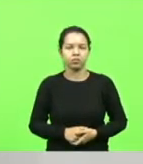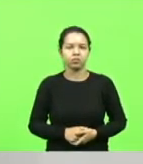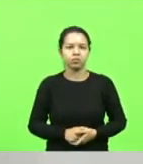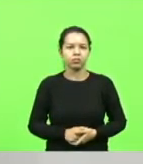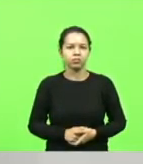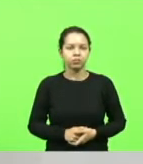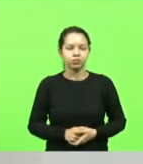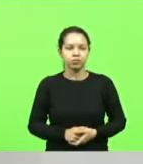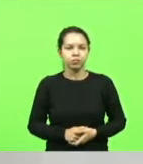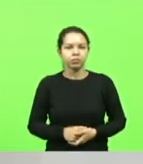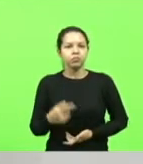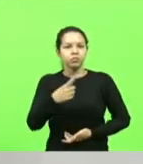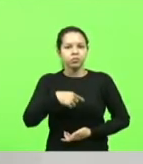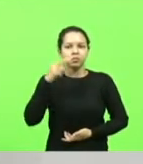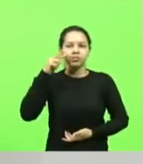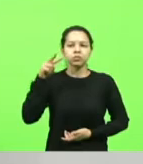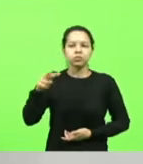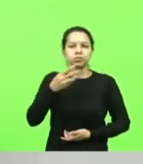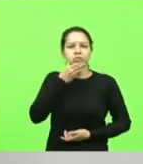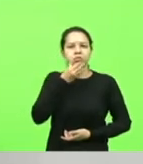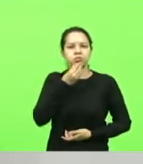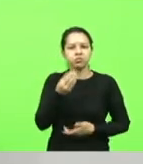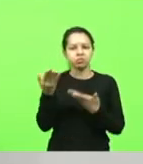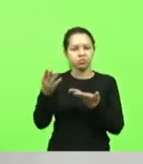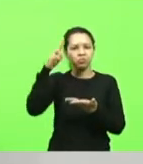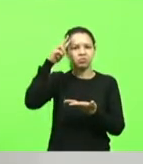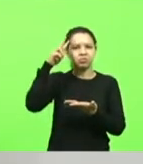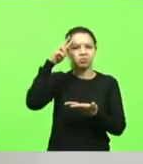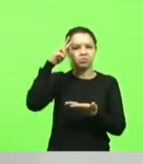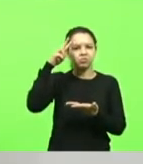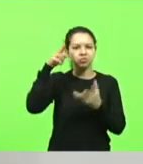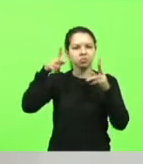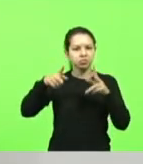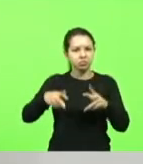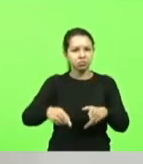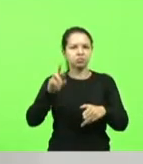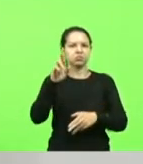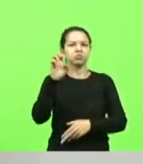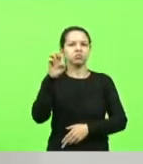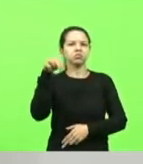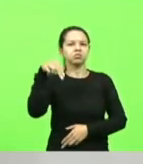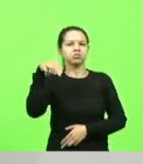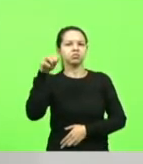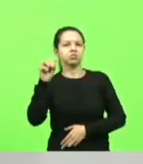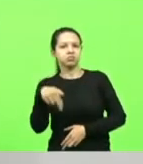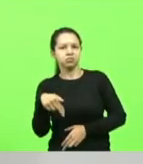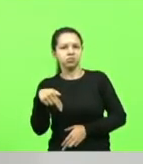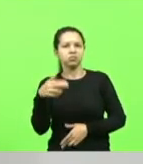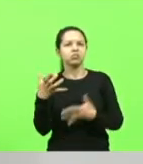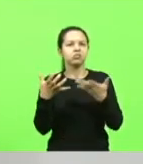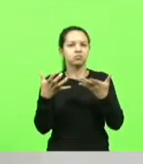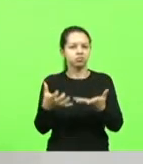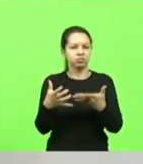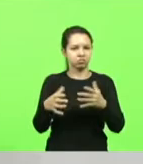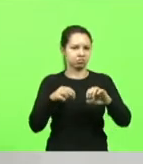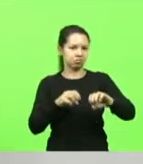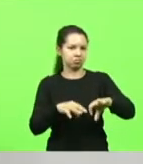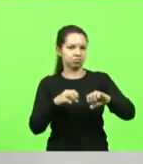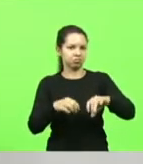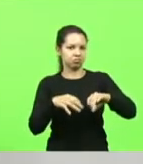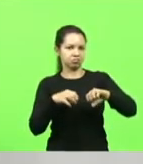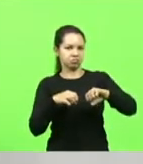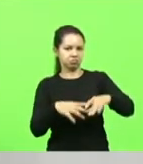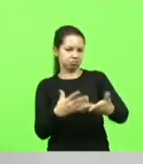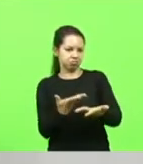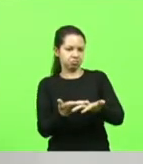E quando nós vemos um homem com o histórico político, Renan Calheiros, tentando dar lição de moral em qualquer